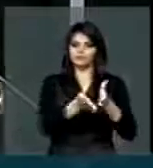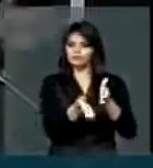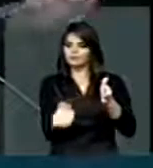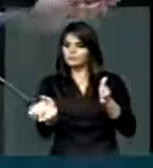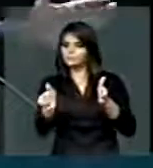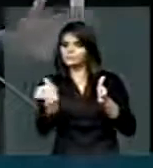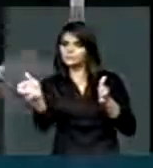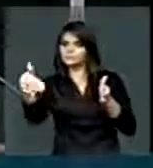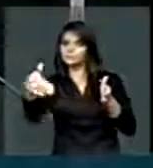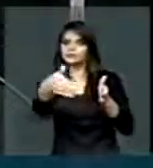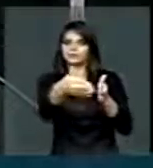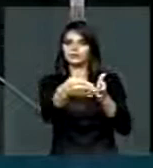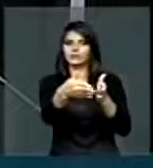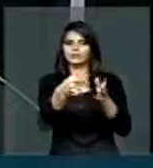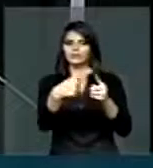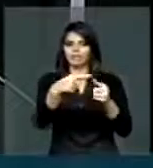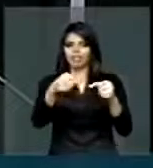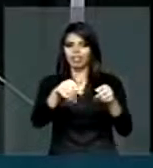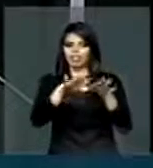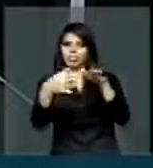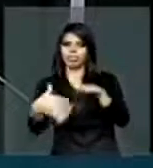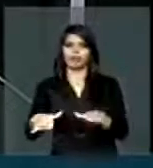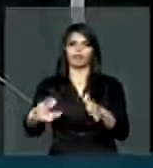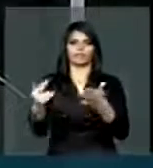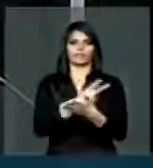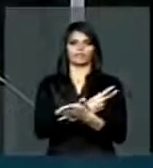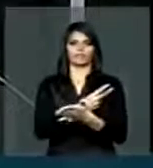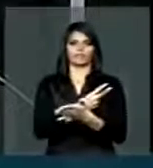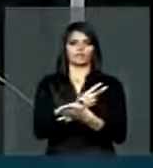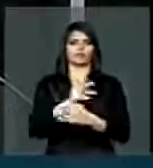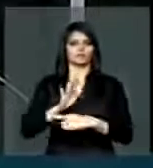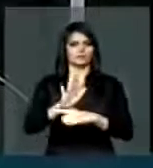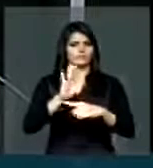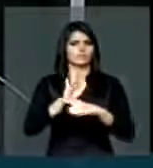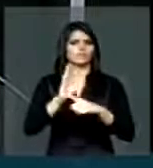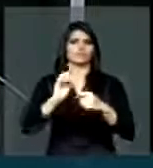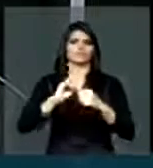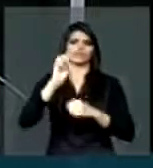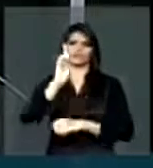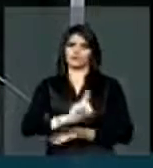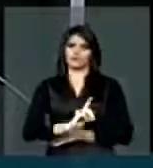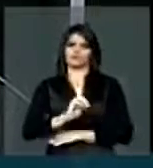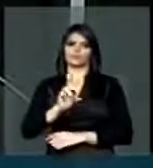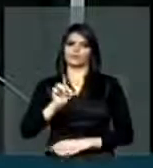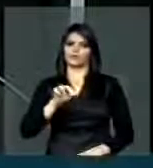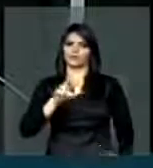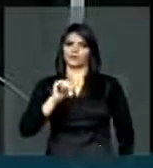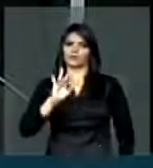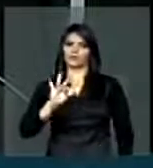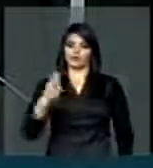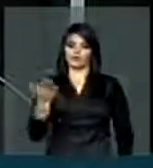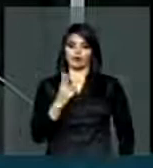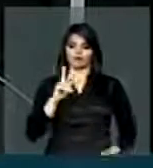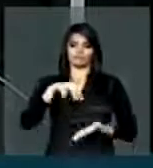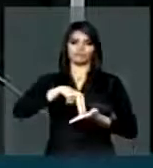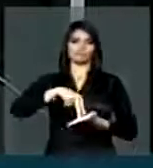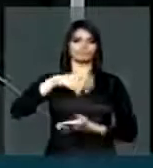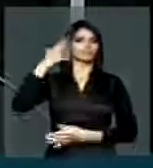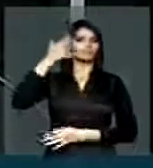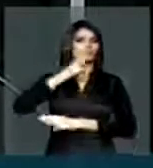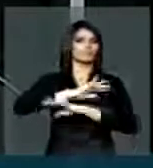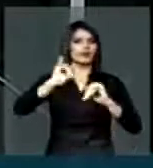Toda assistência está sendo dada pelo general. General, eu venho aqui, em nome do povo do Maranhão,